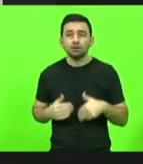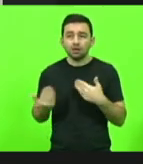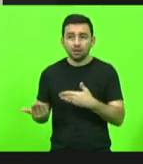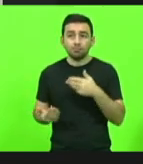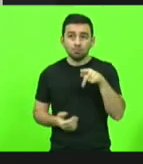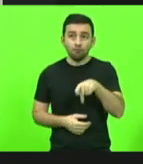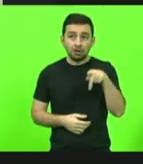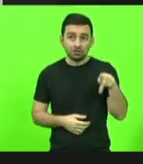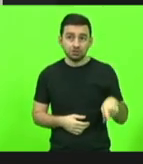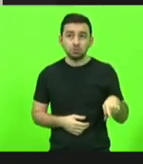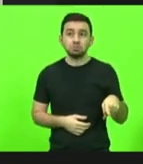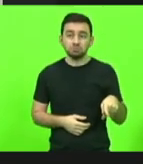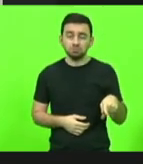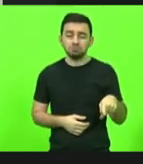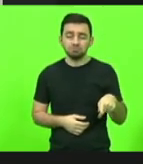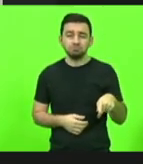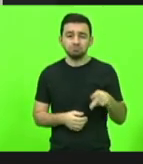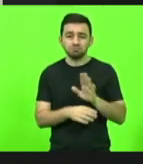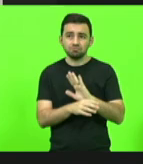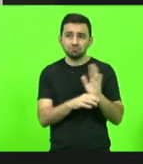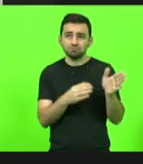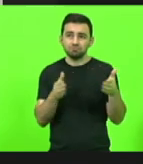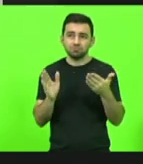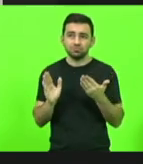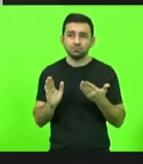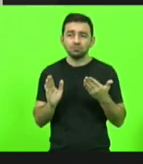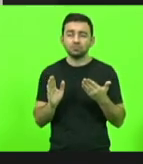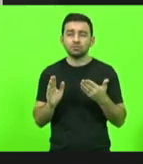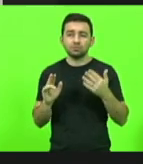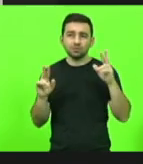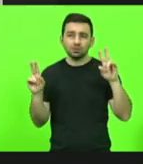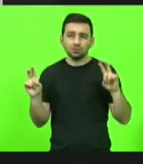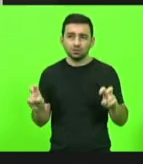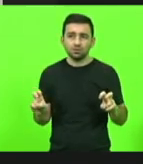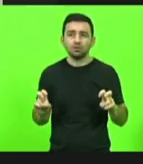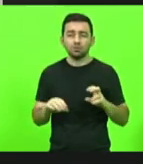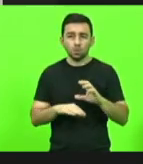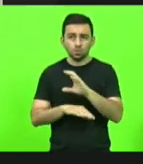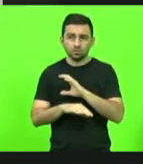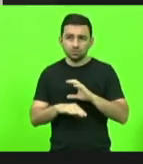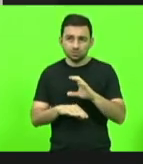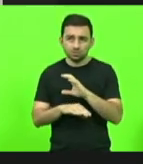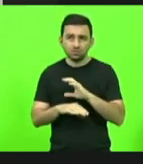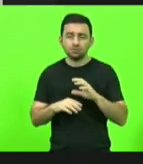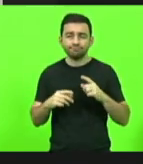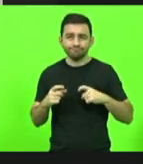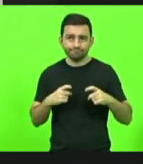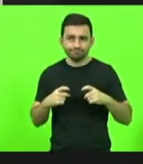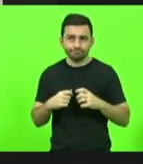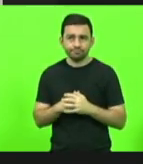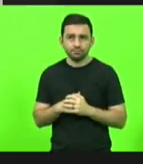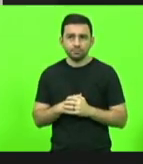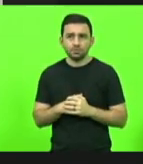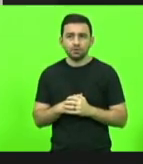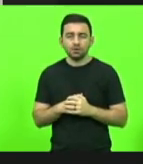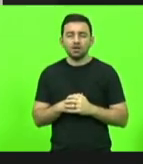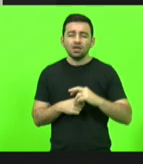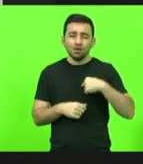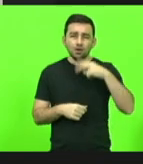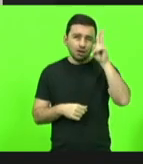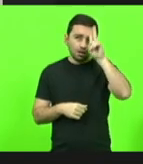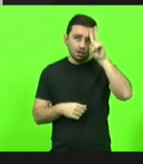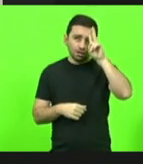e passando essa matéria sobre a questão do Contestado. Lembro que